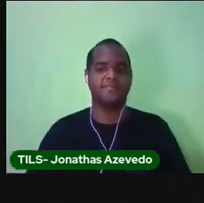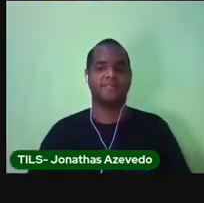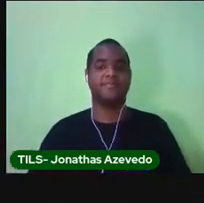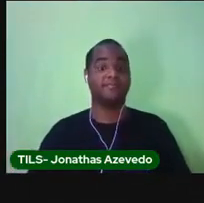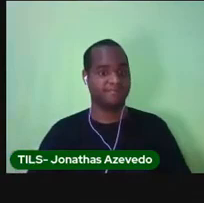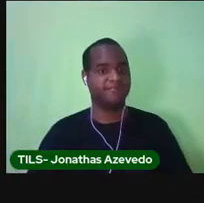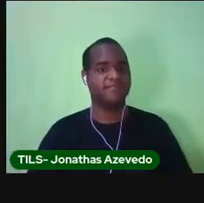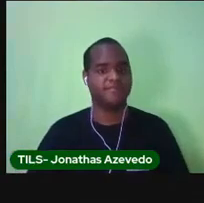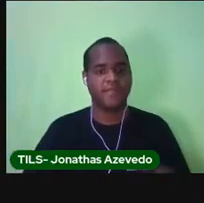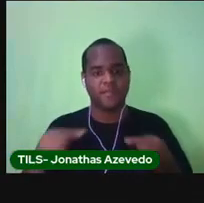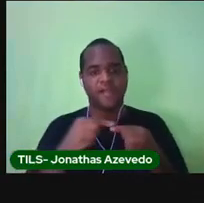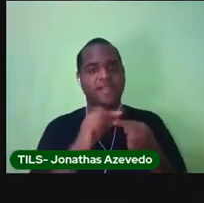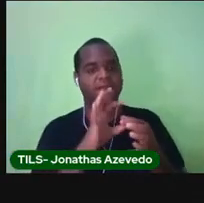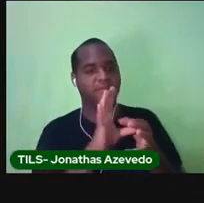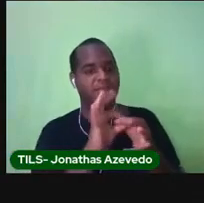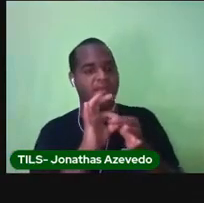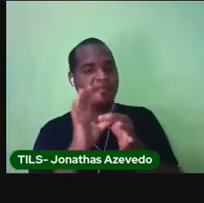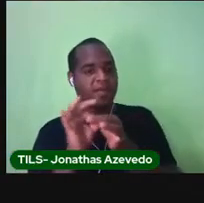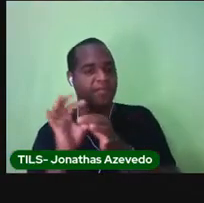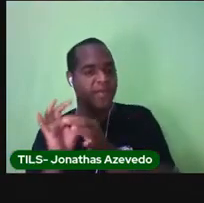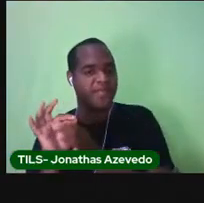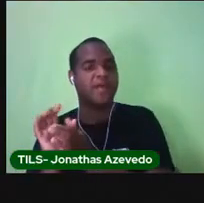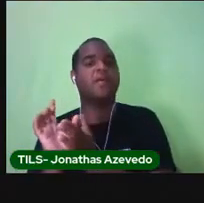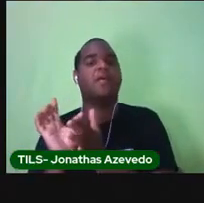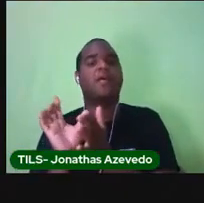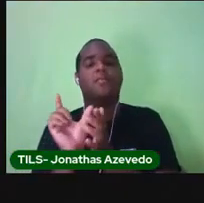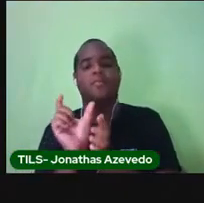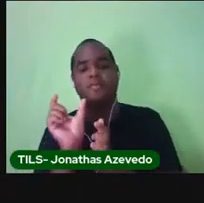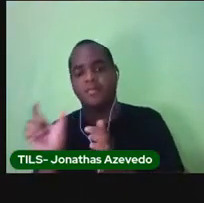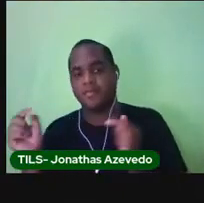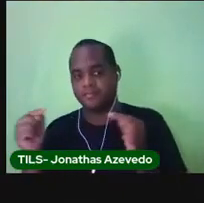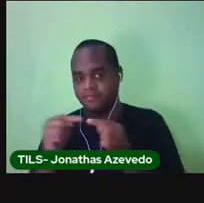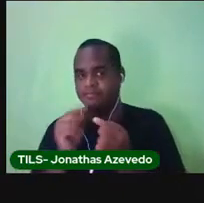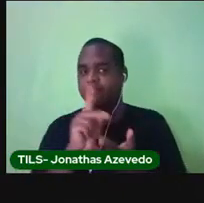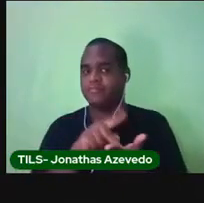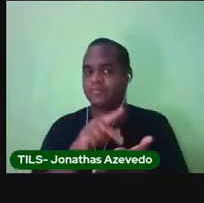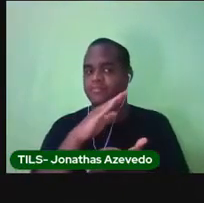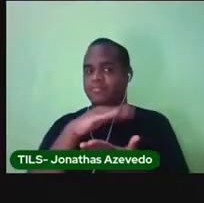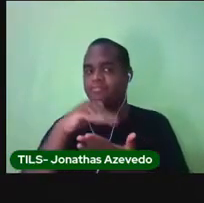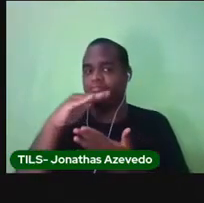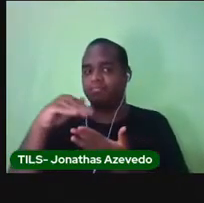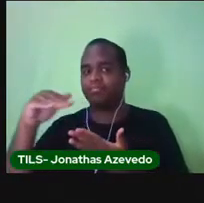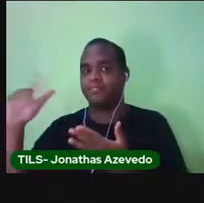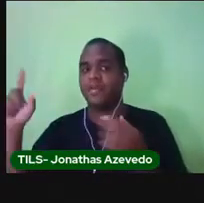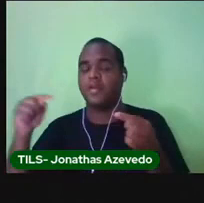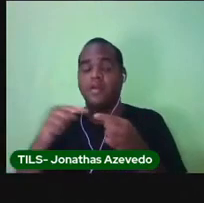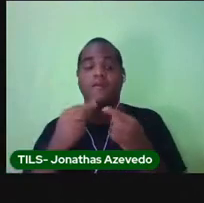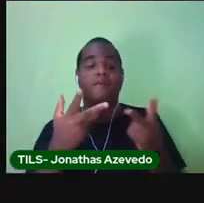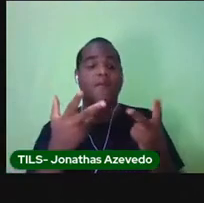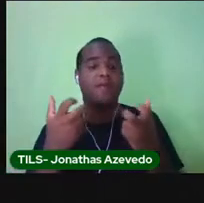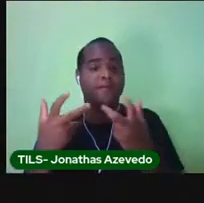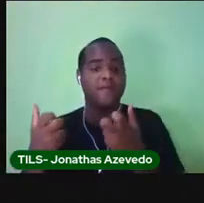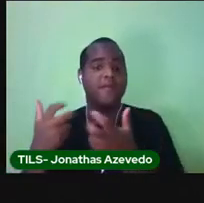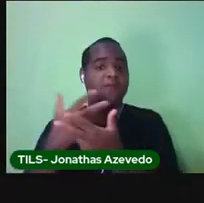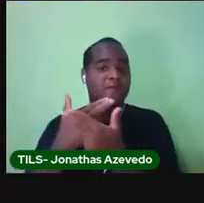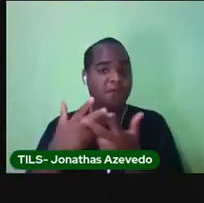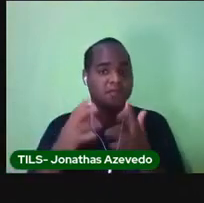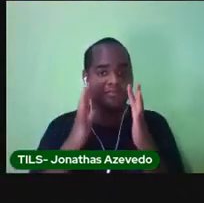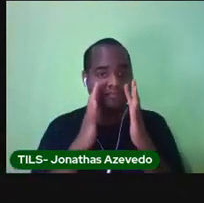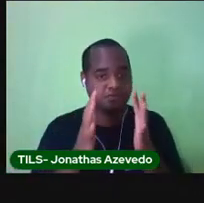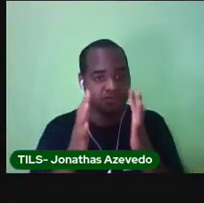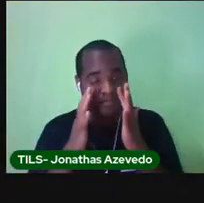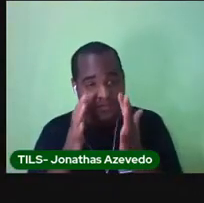A parlenda tem esse ritmo. A gente precisa ouvir as rimas que existem